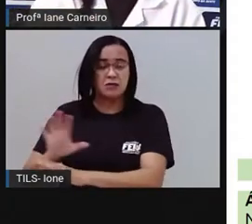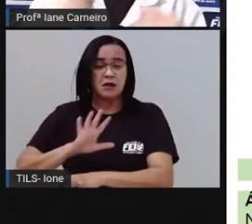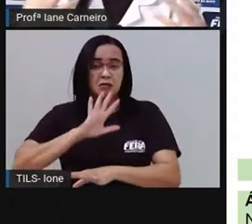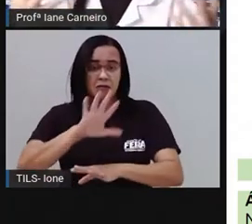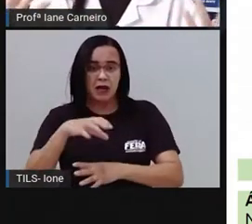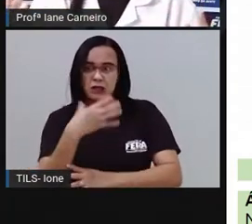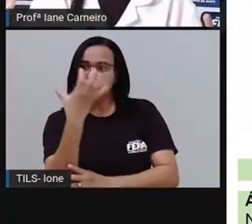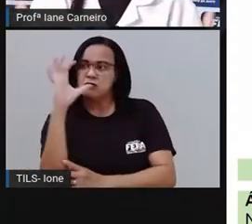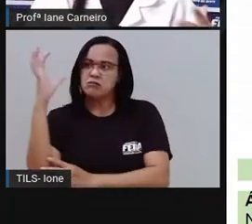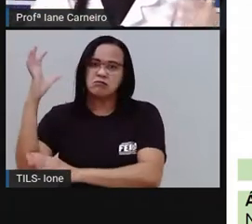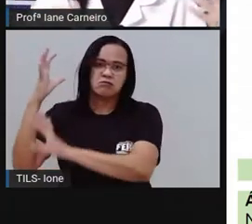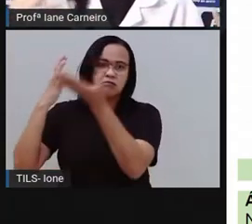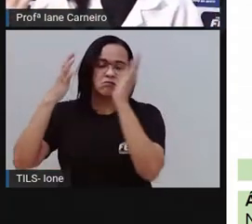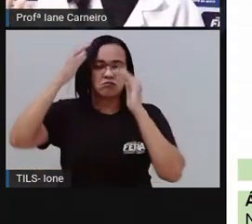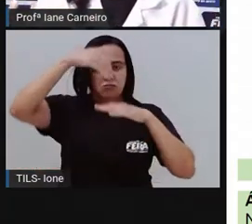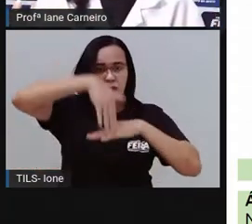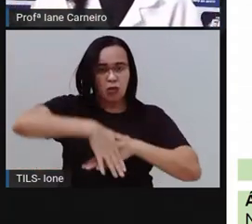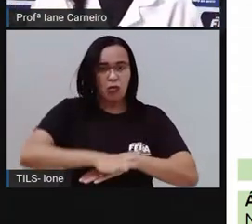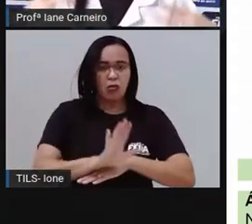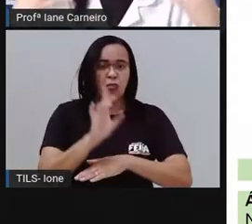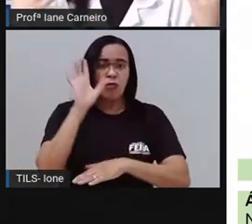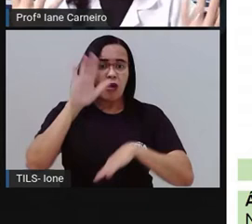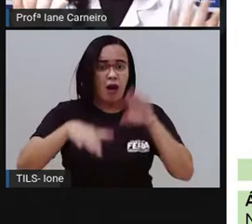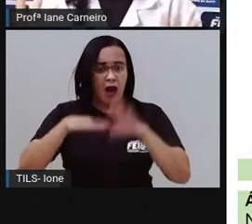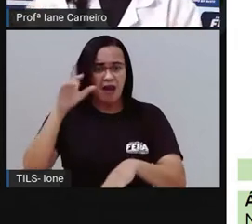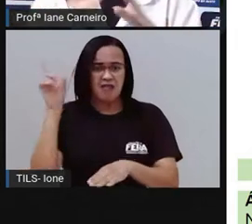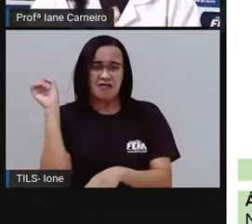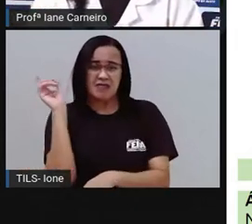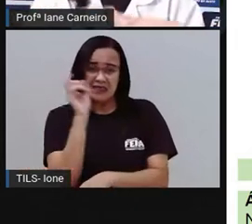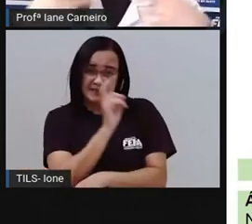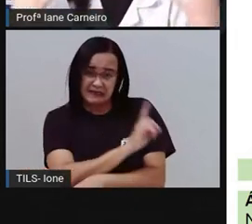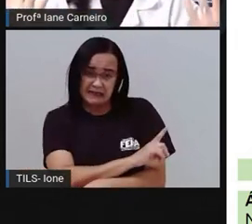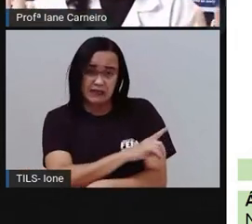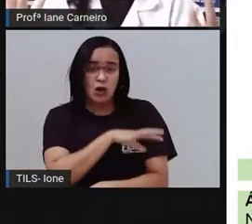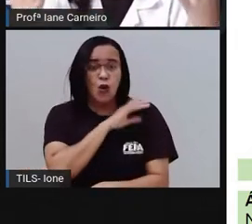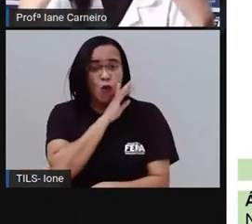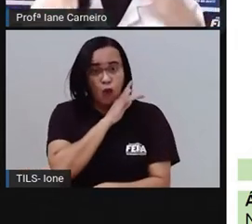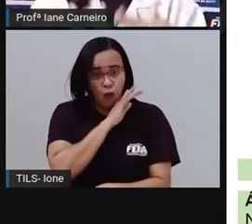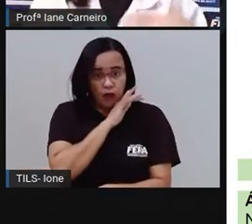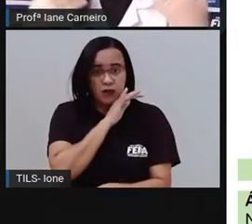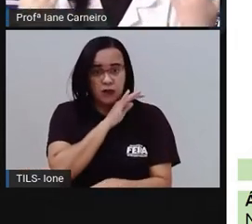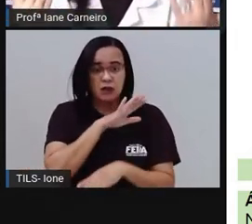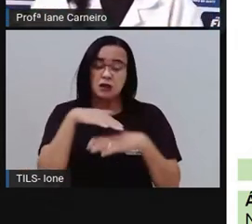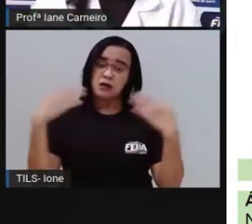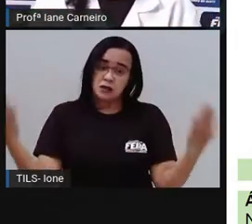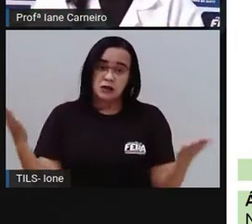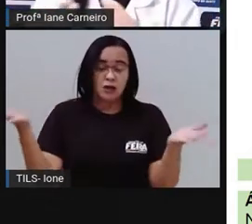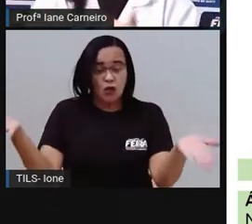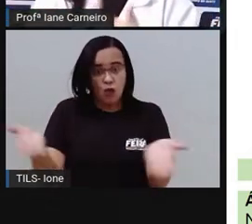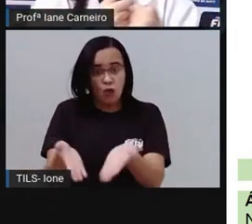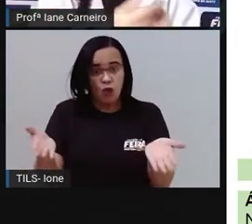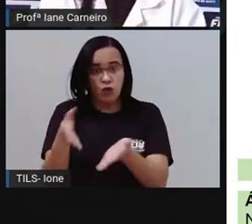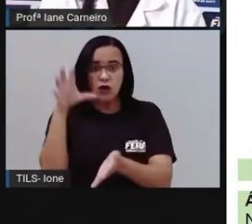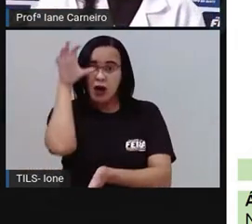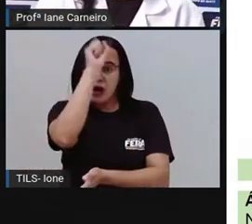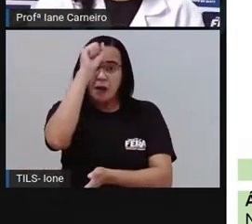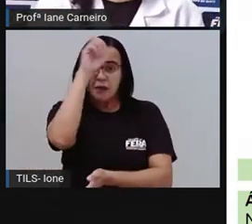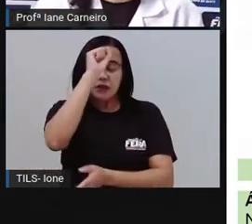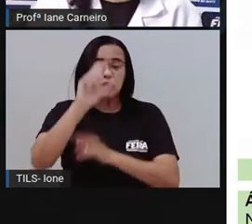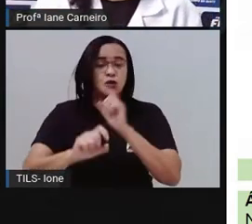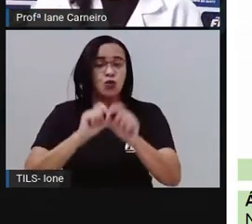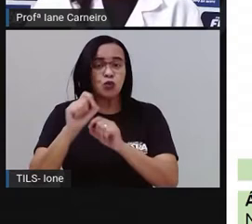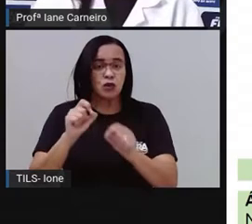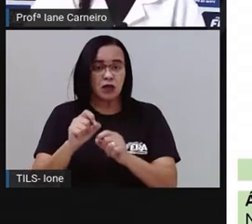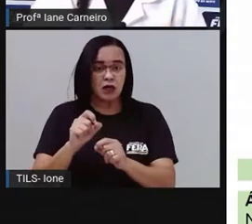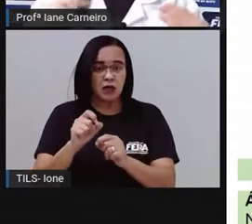Então, na aula de hoje, a gente vai conversar um pouco sobre como a comunidade pode contribuir para o cuidado com o meio